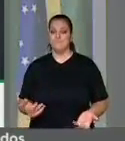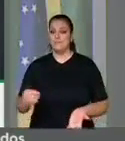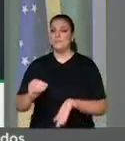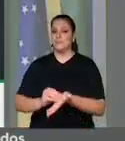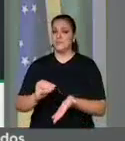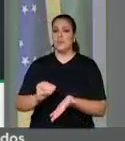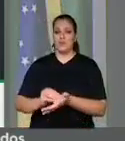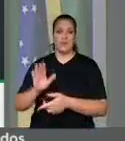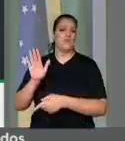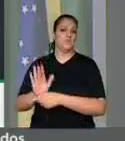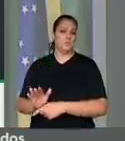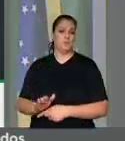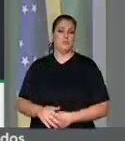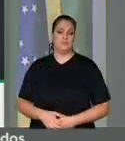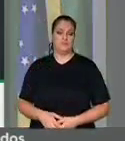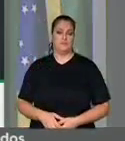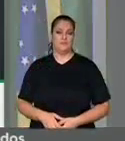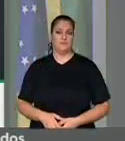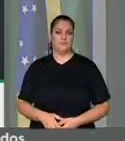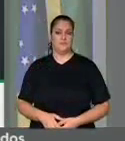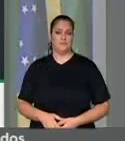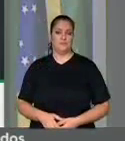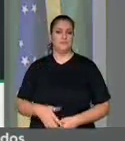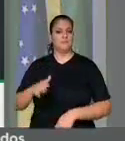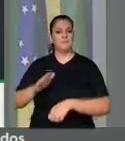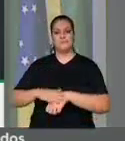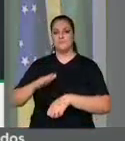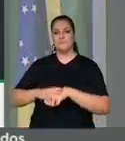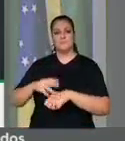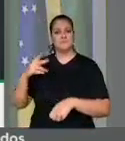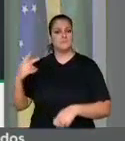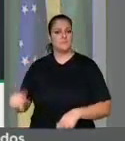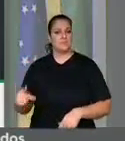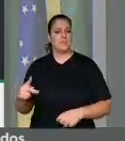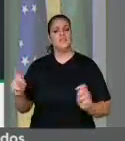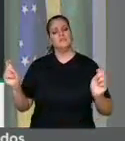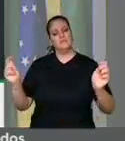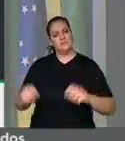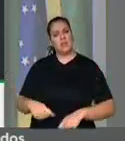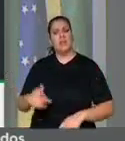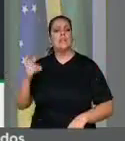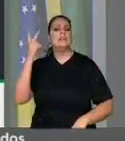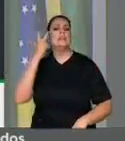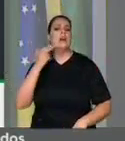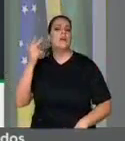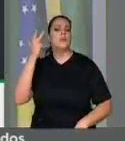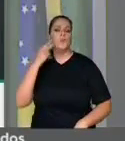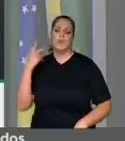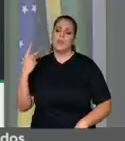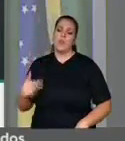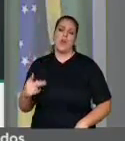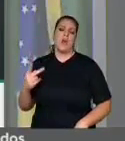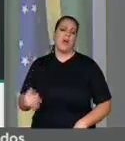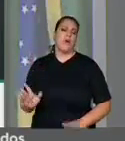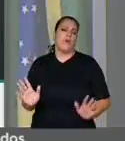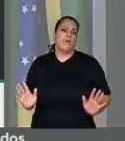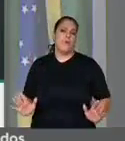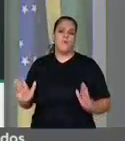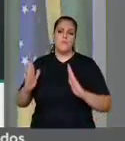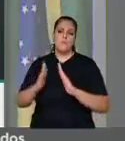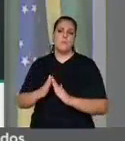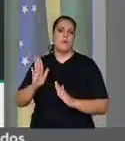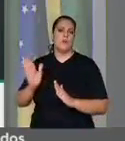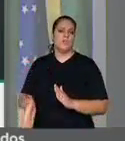entender que as vocações naturais, elas precisam ser observadas e incentivadas. e incentivadas através do jovem